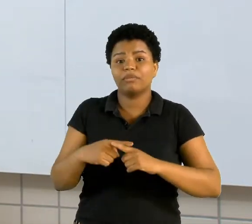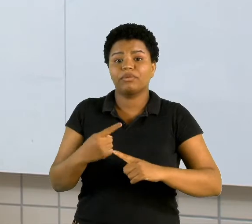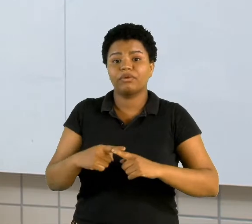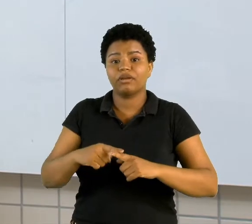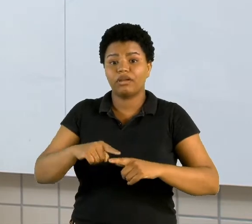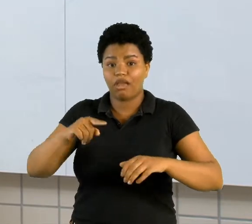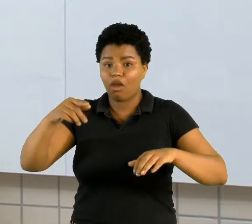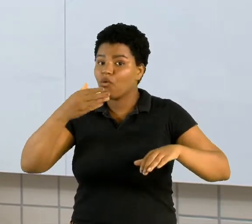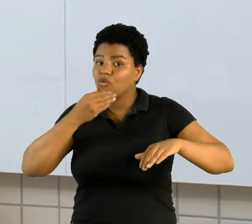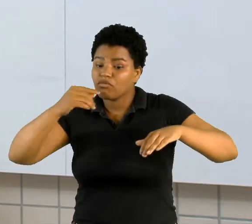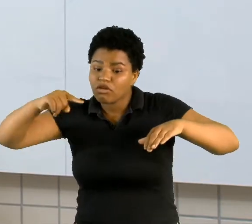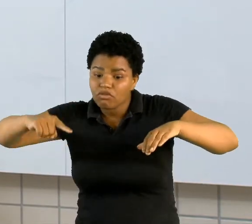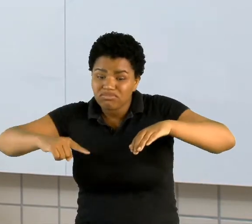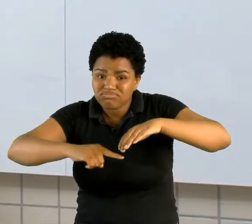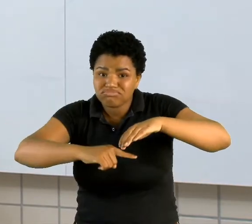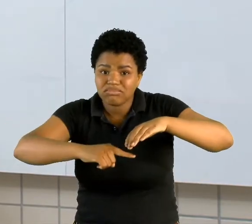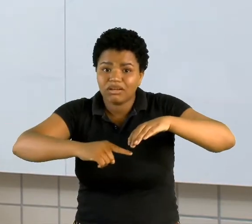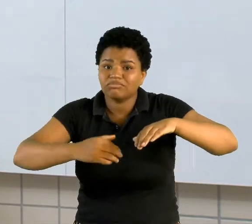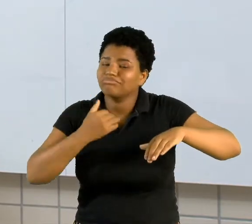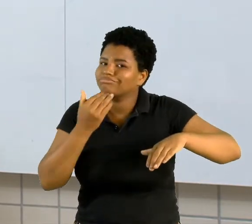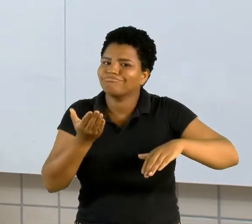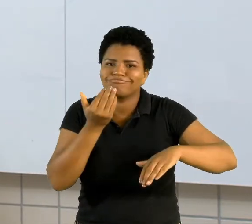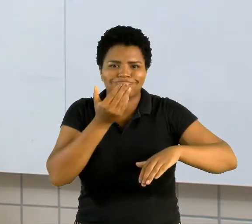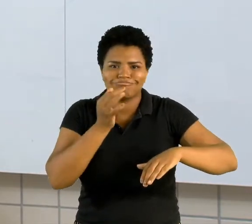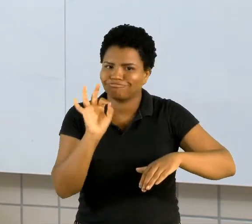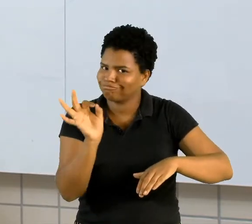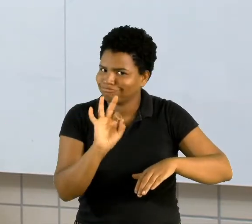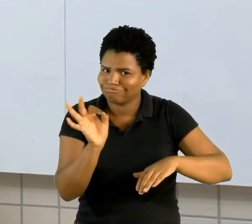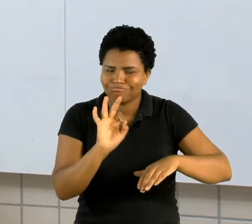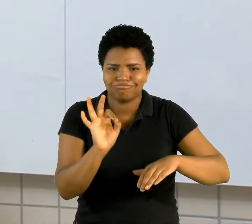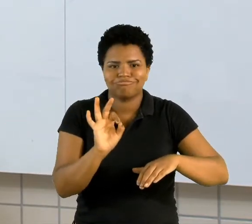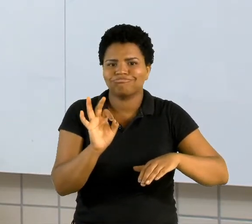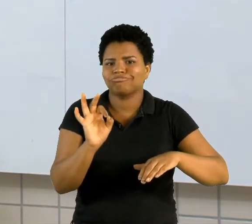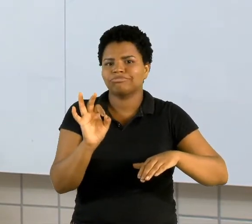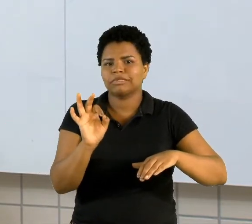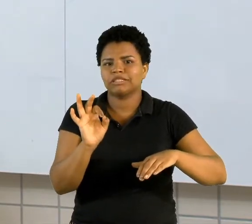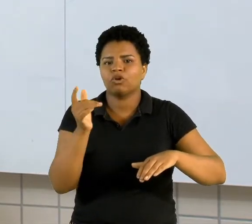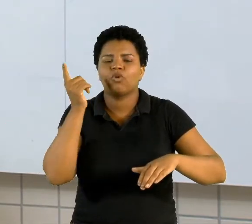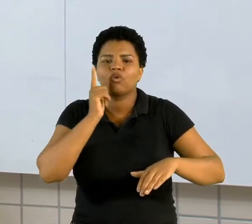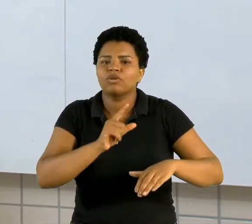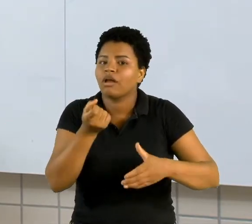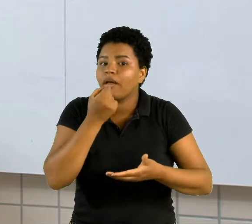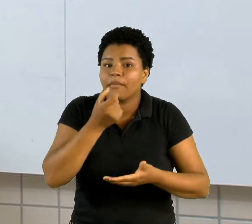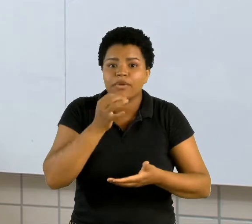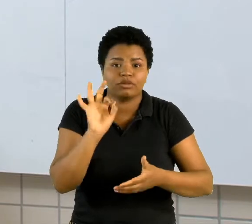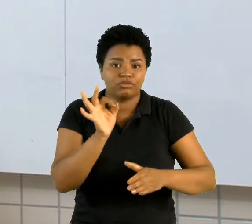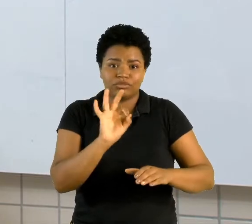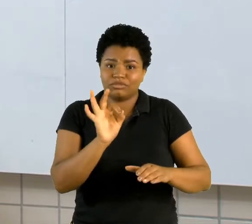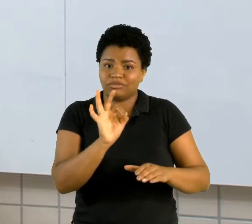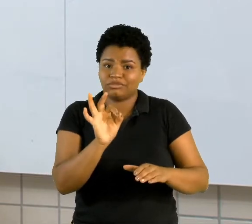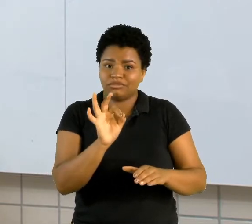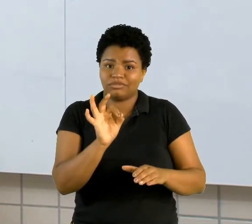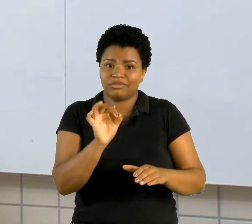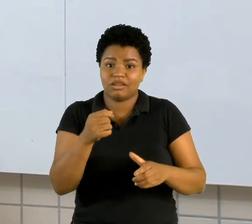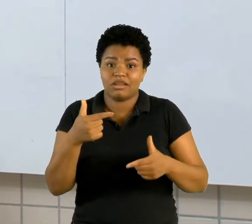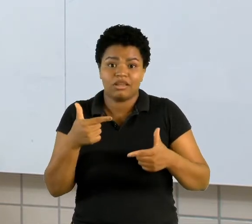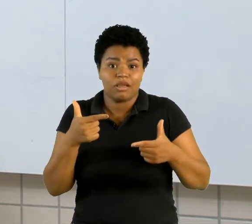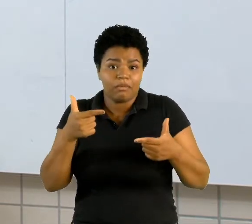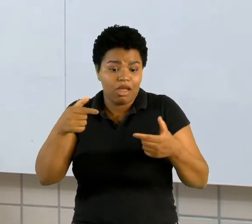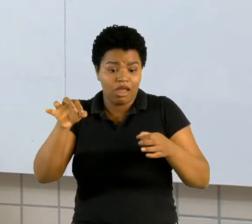trincheira, ele não conseguia mais obter alimento, ele não conseguia mais obter remédios, ele não tinha mais munição.